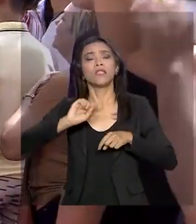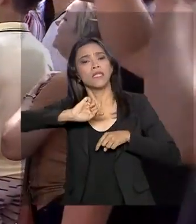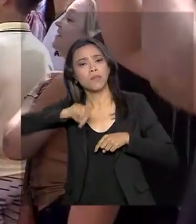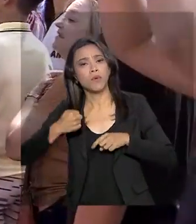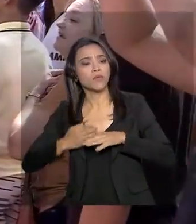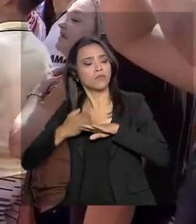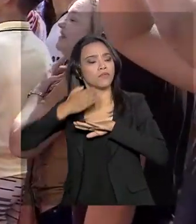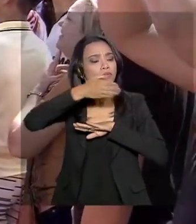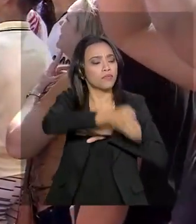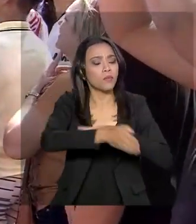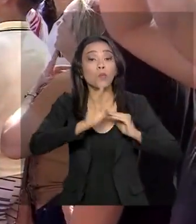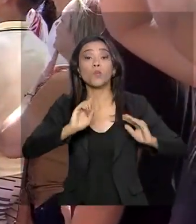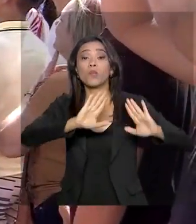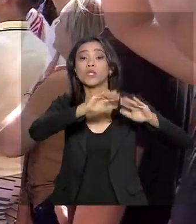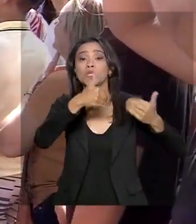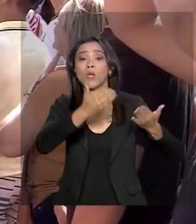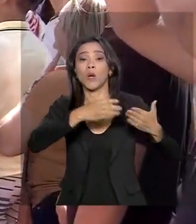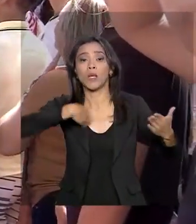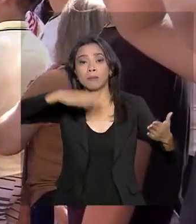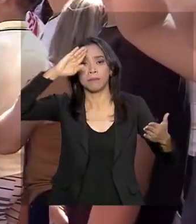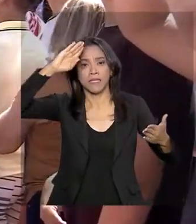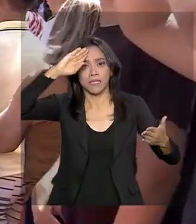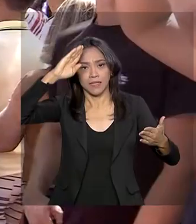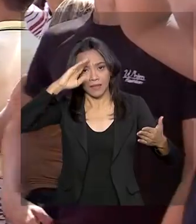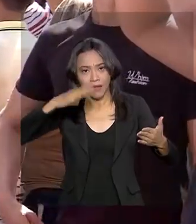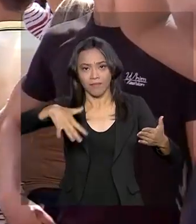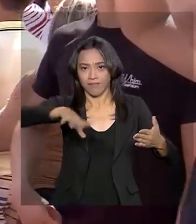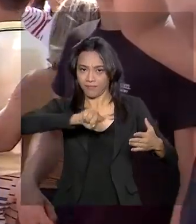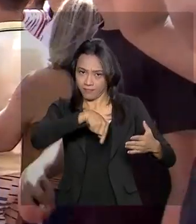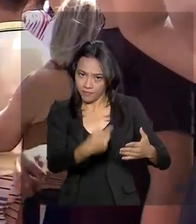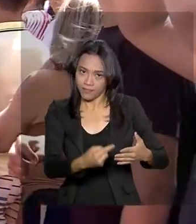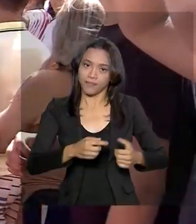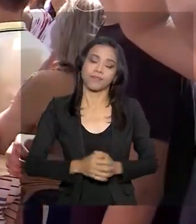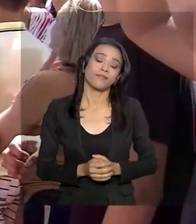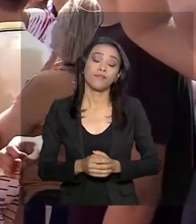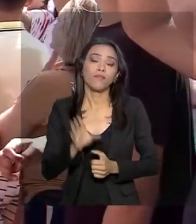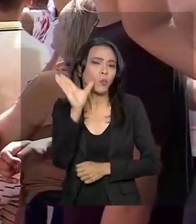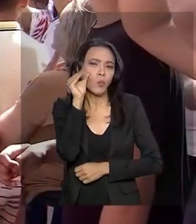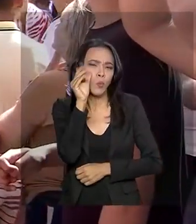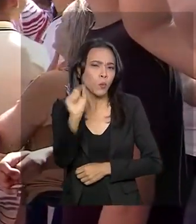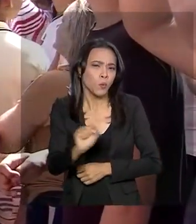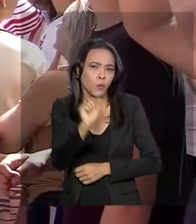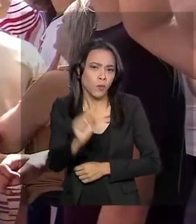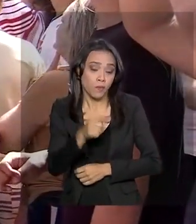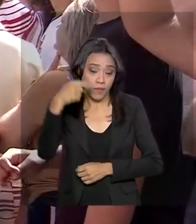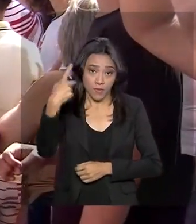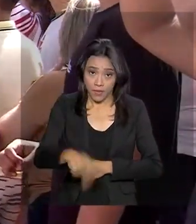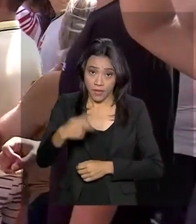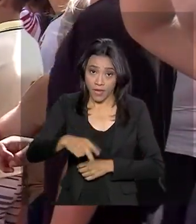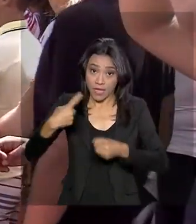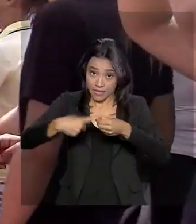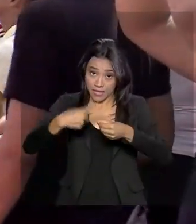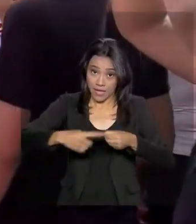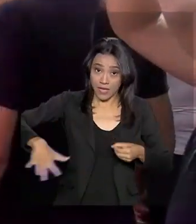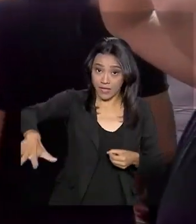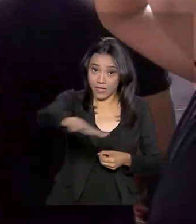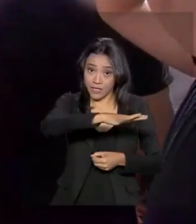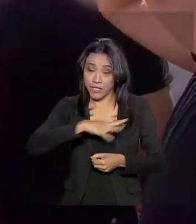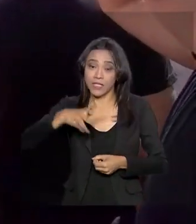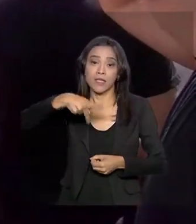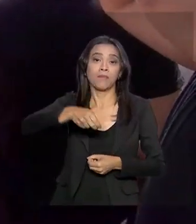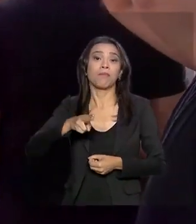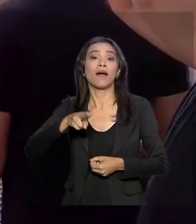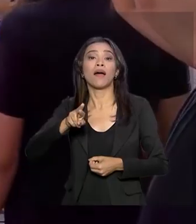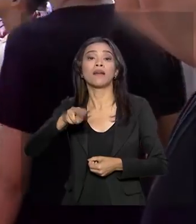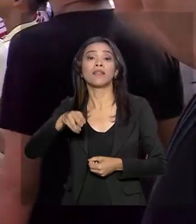escola militar no centro de Parnaíba. E agora uma curiosidade para vocês. A cidade de Parnaíba é a porta